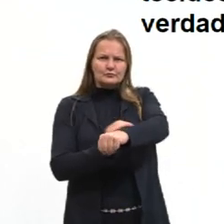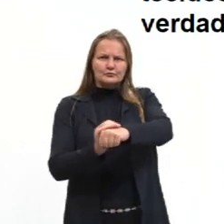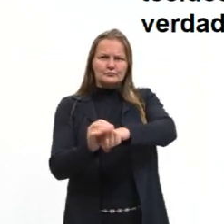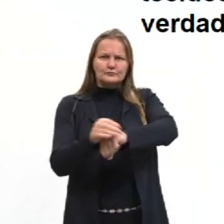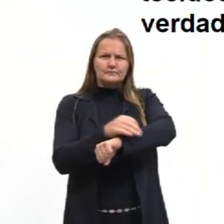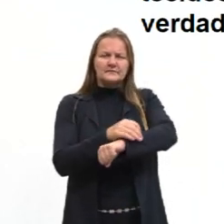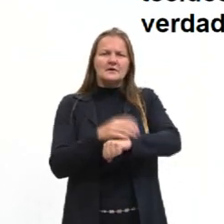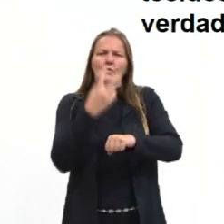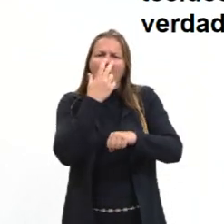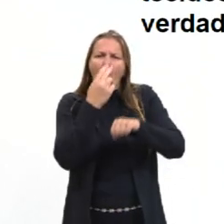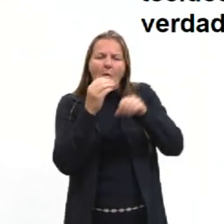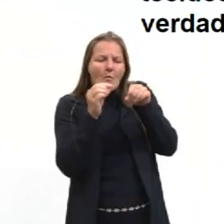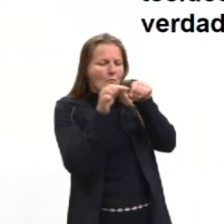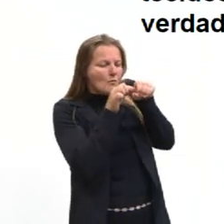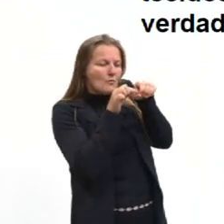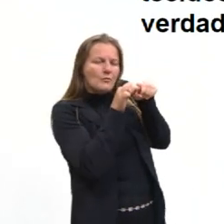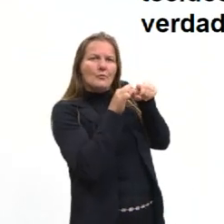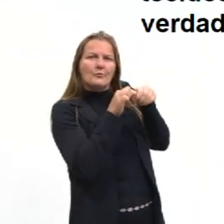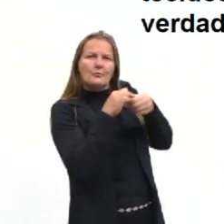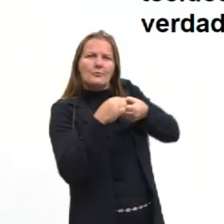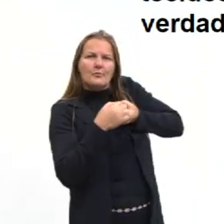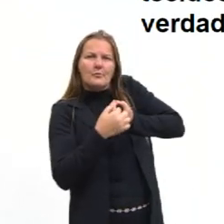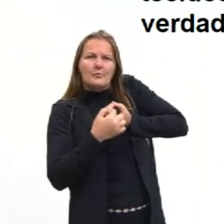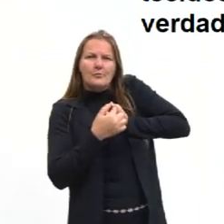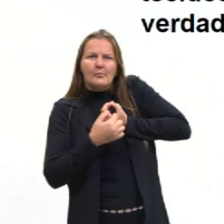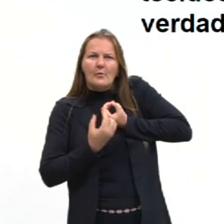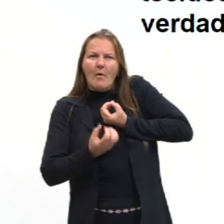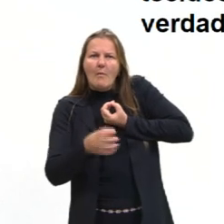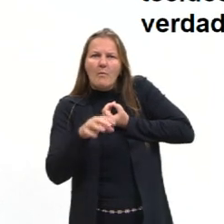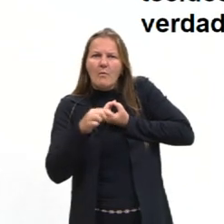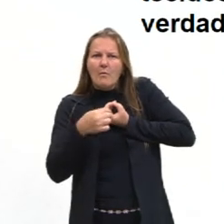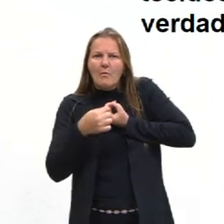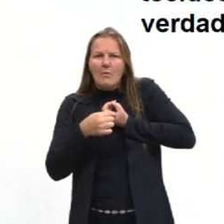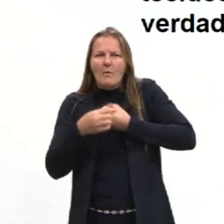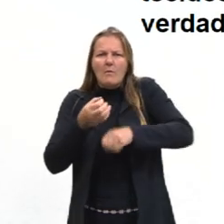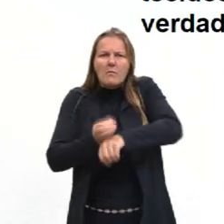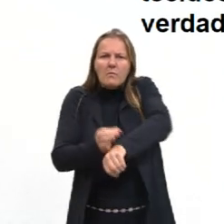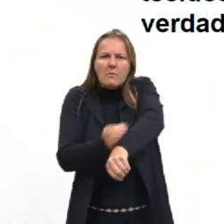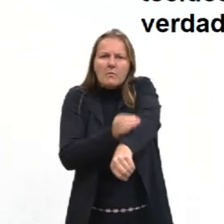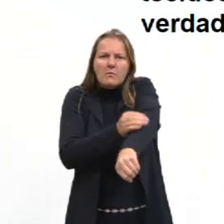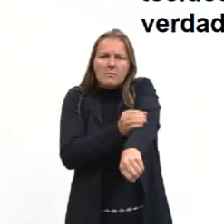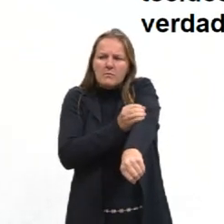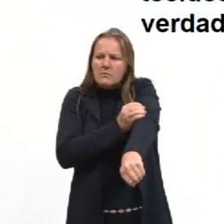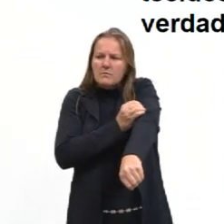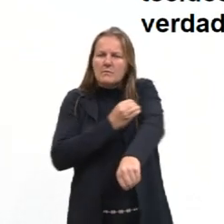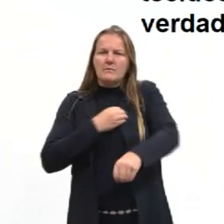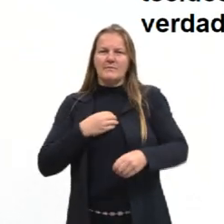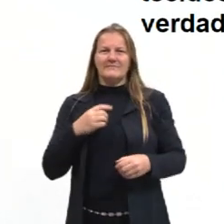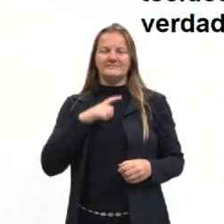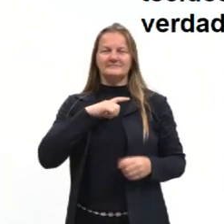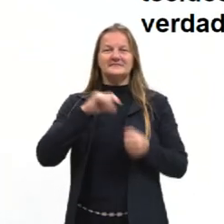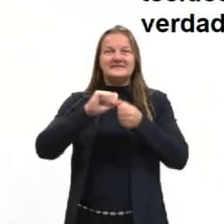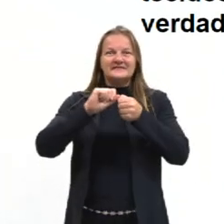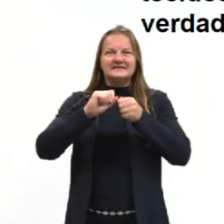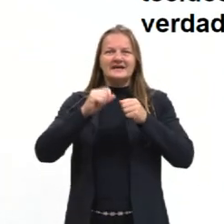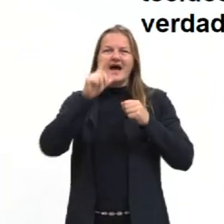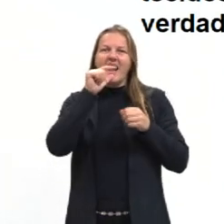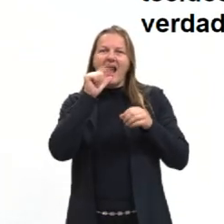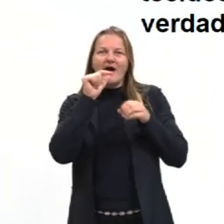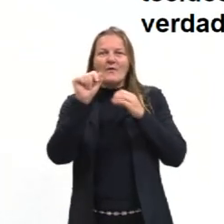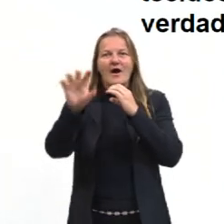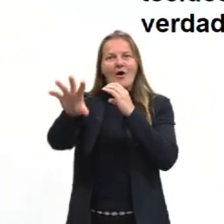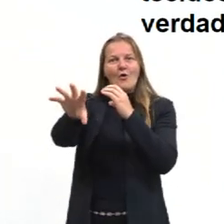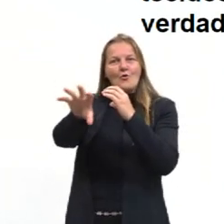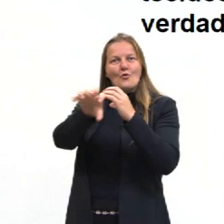buraquinhos, são poros. Esses poros então, eles vão fazer com que a água entre